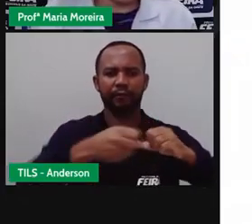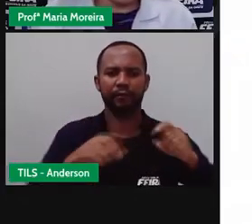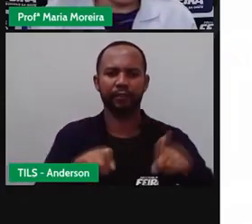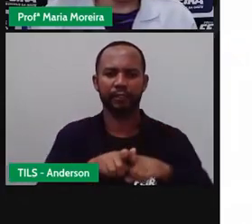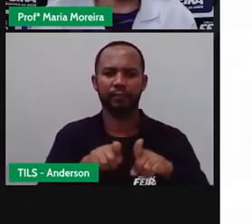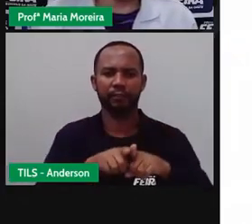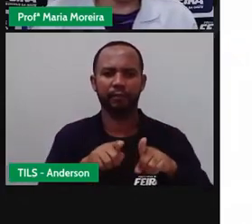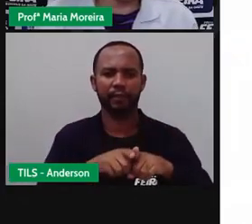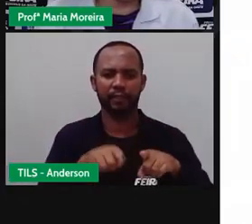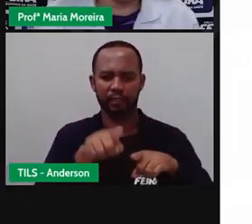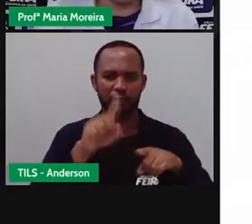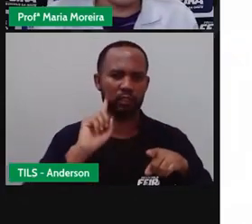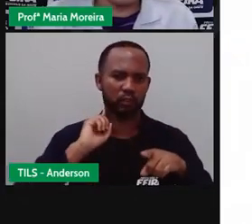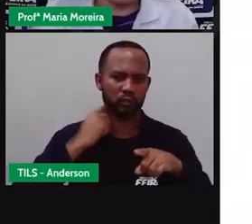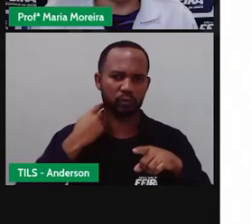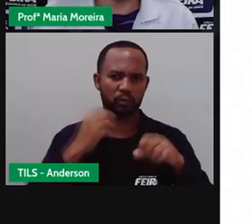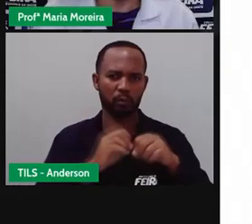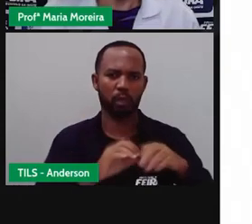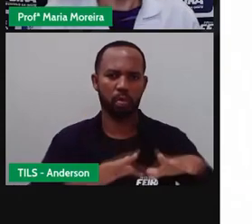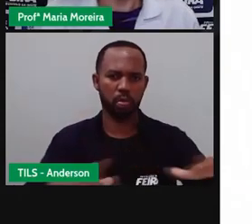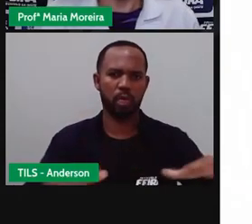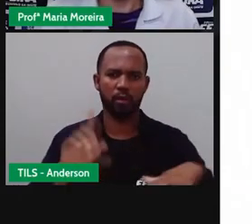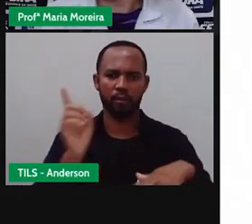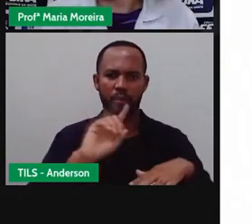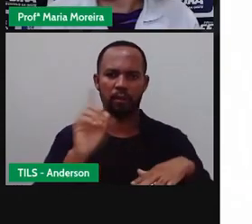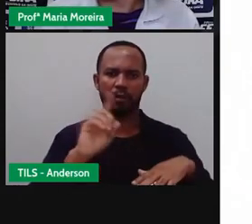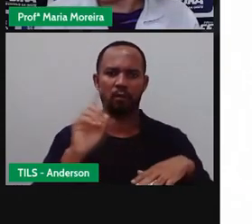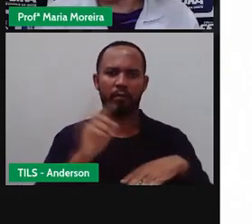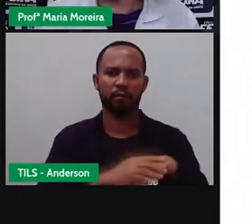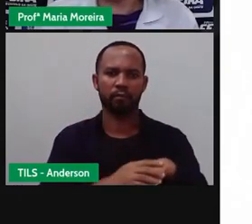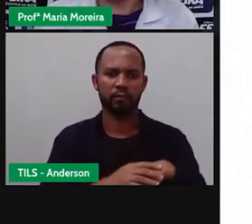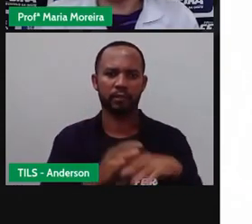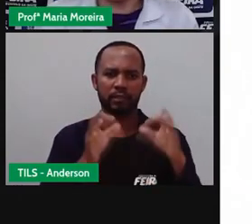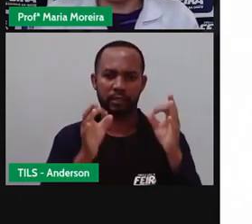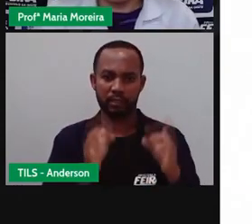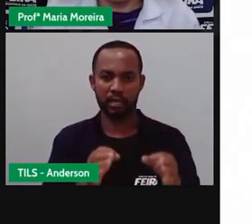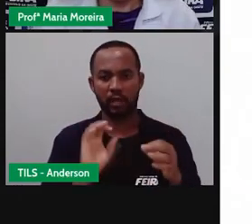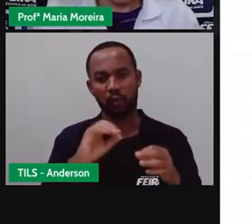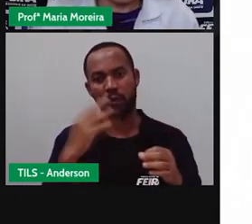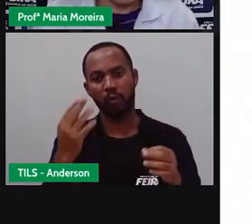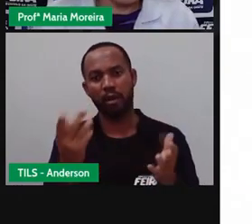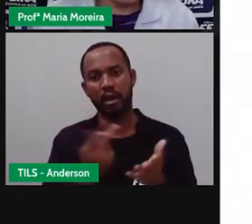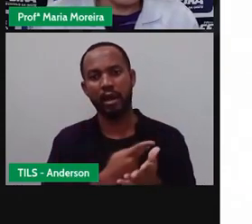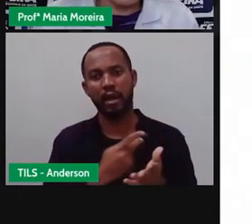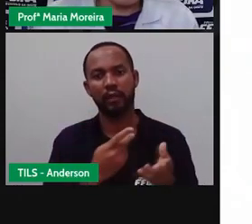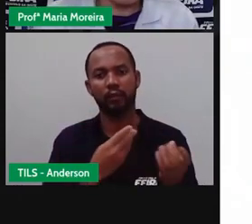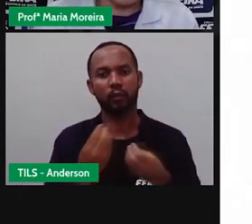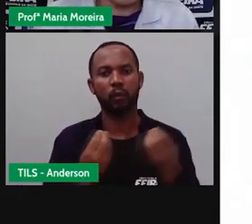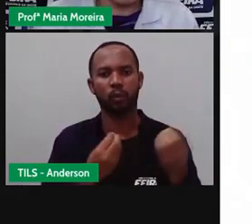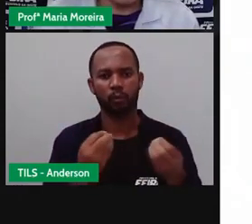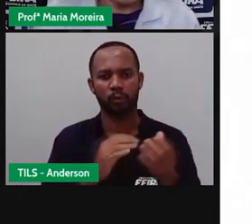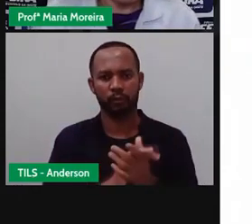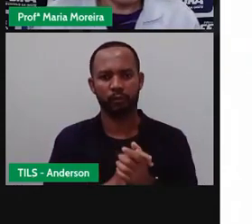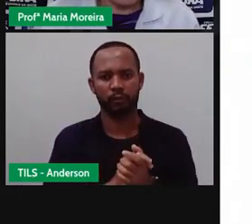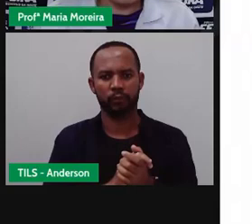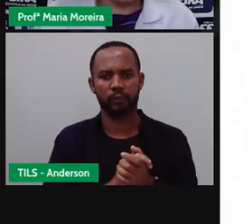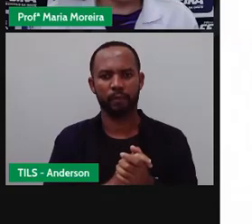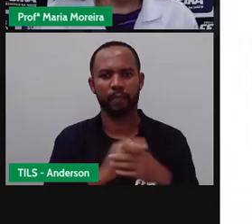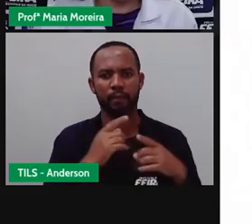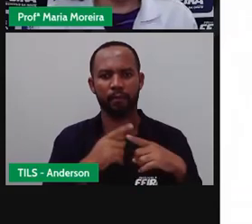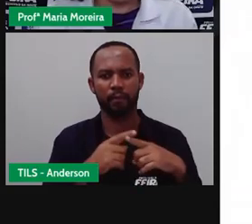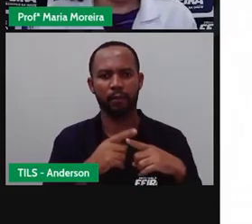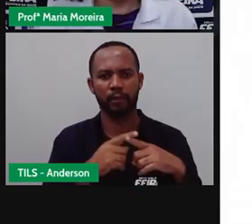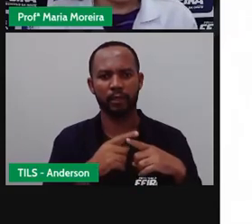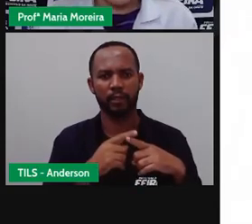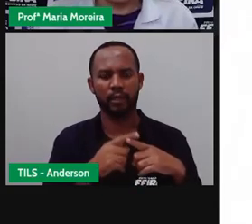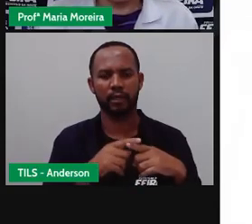estão espalhados, não estão derramando. Então isso aí, tá certo ou tá errado? Está certíssimo, não é isso? Porque isso,